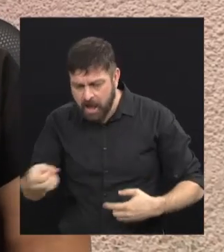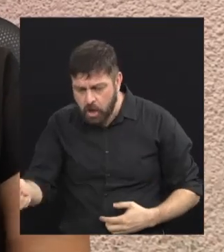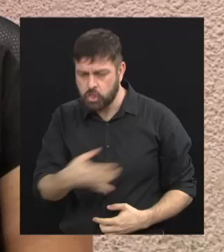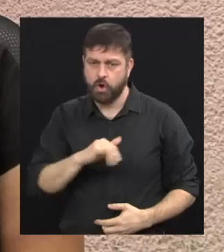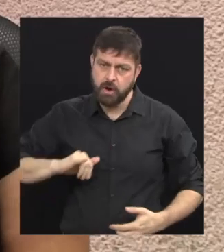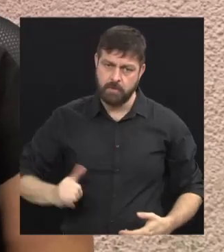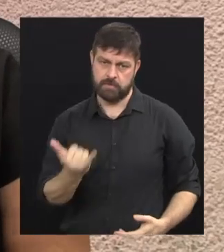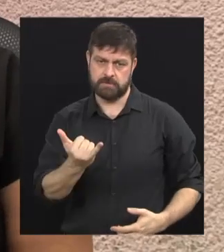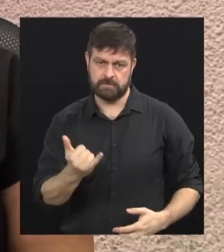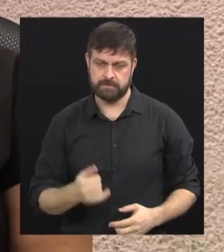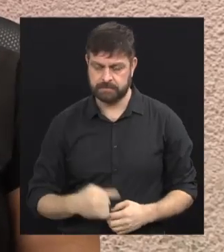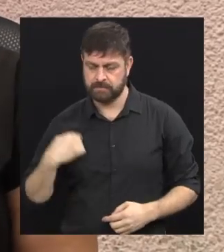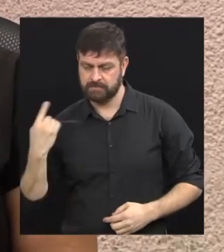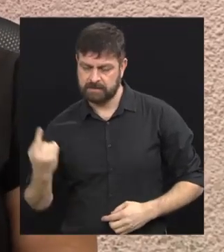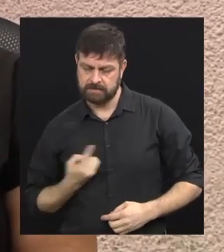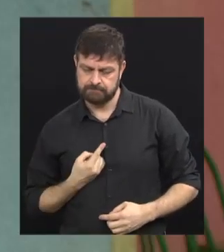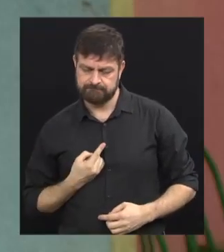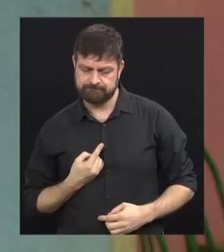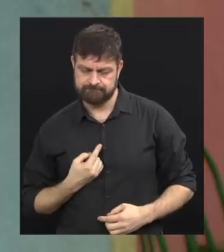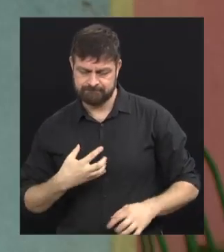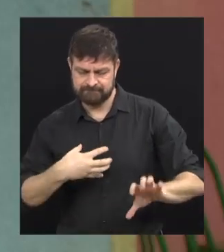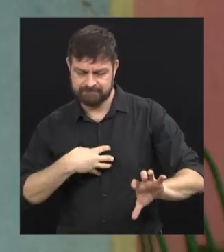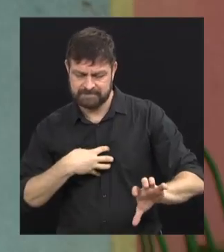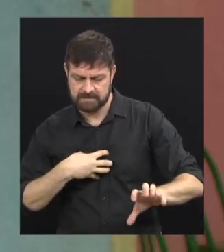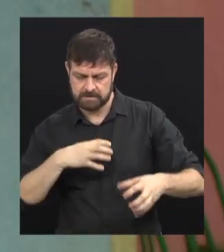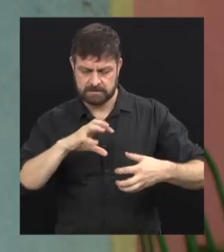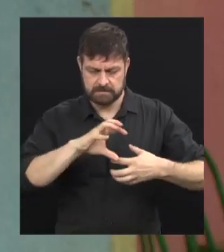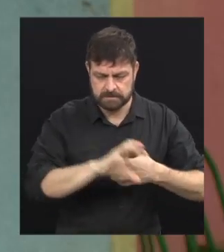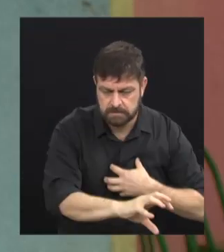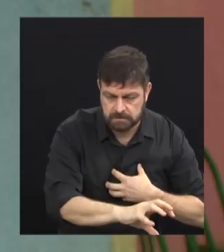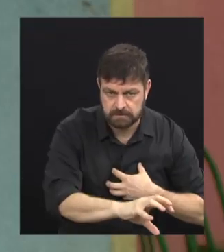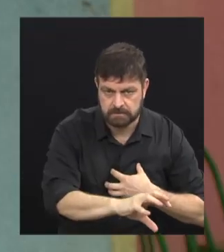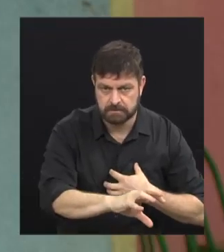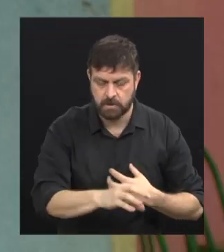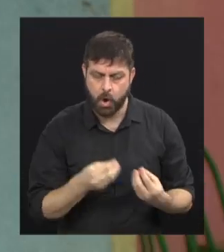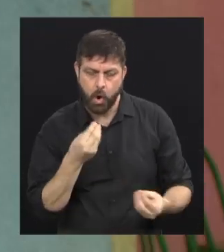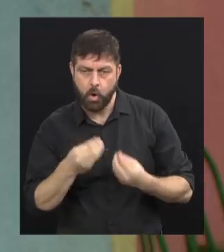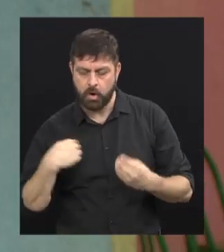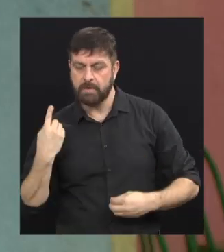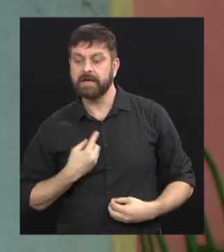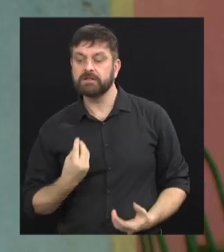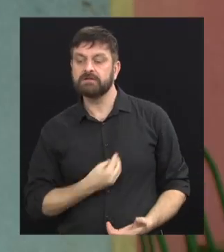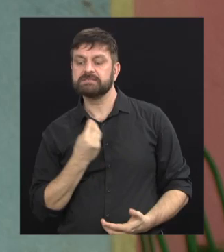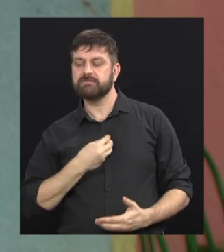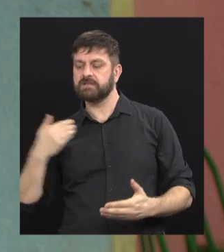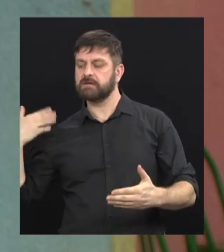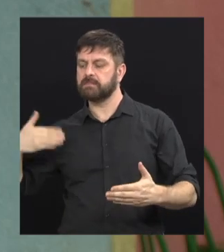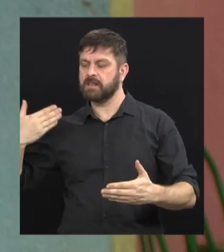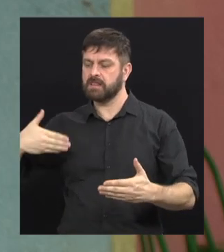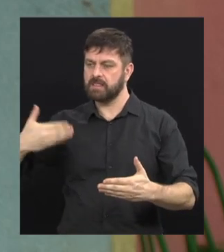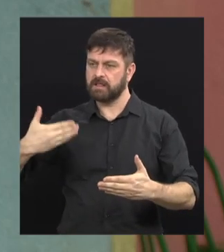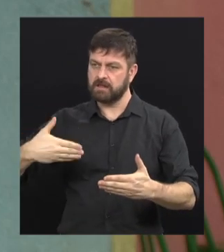se coloca no lugar delas, como é que a gente foi levando a nossa vida, né? Foi surgindo